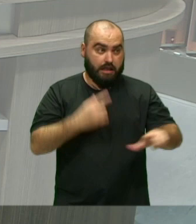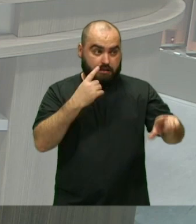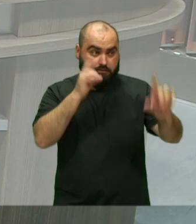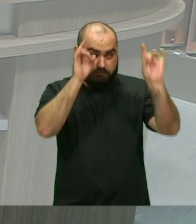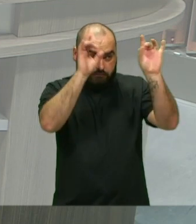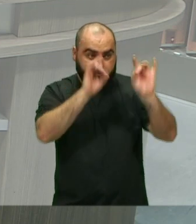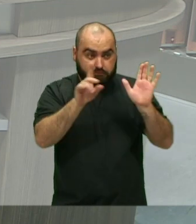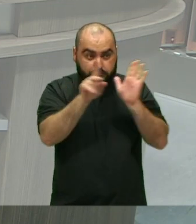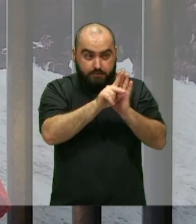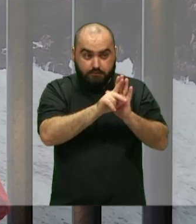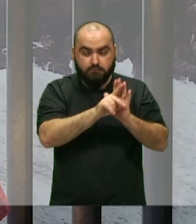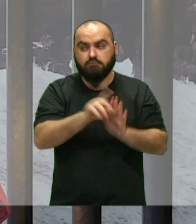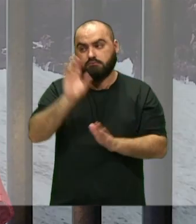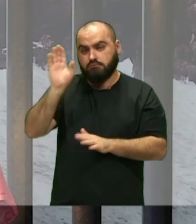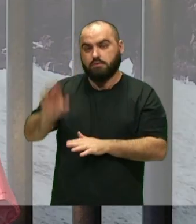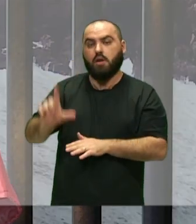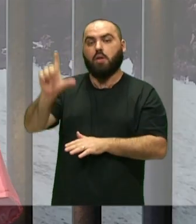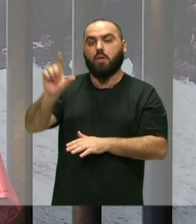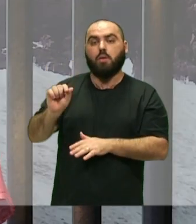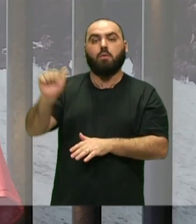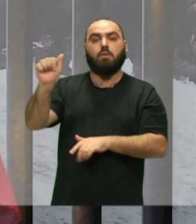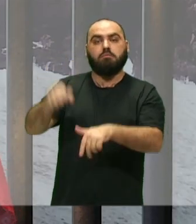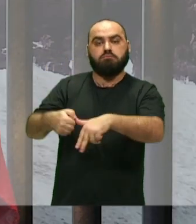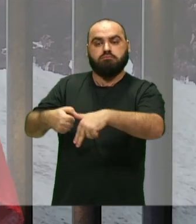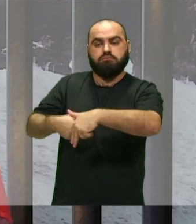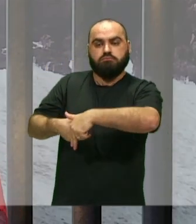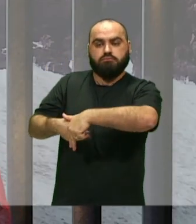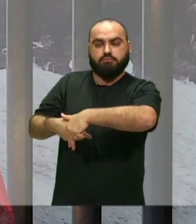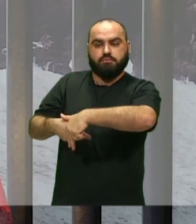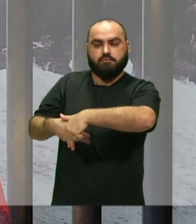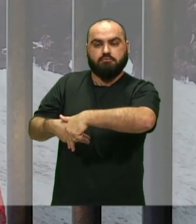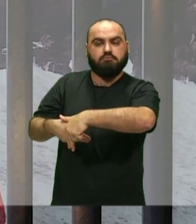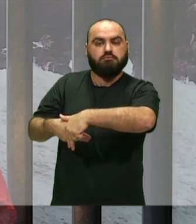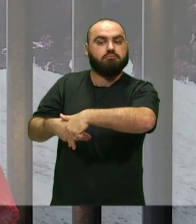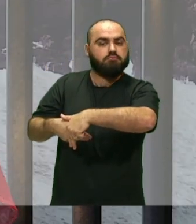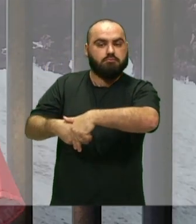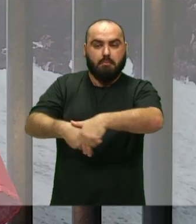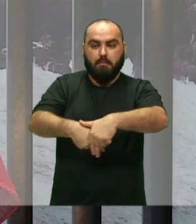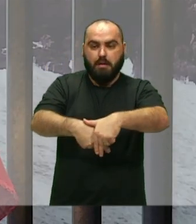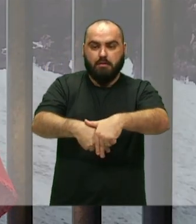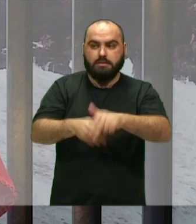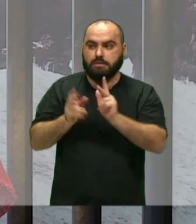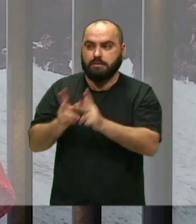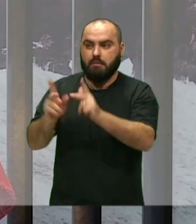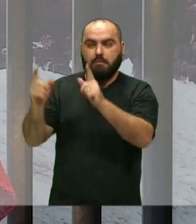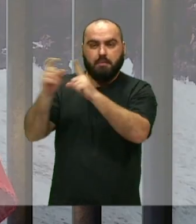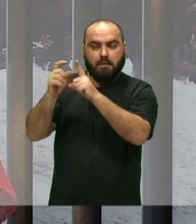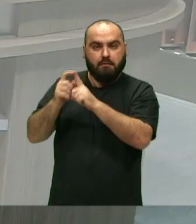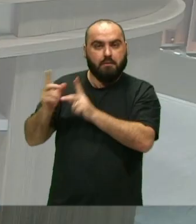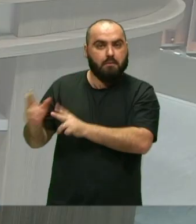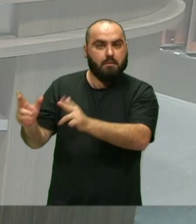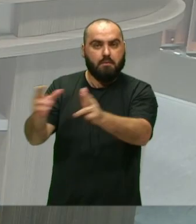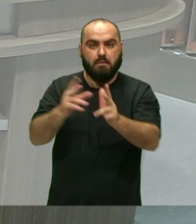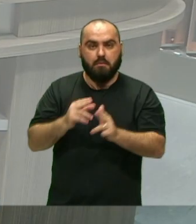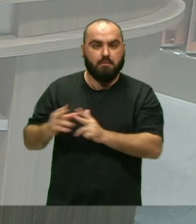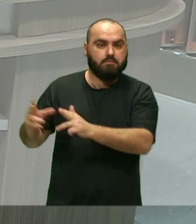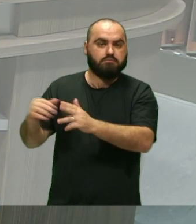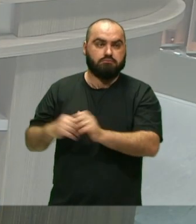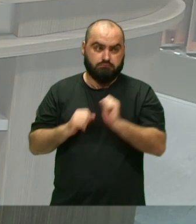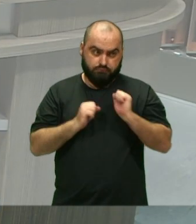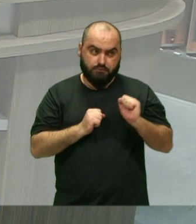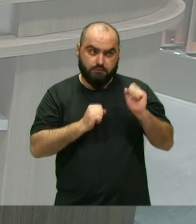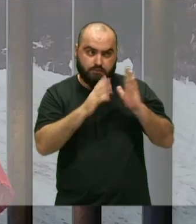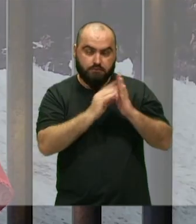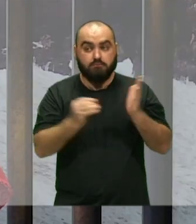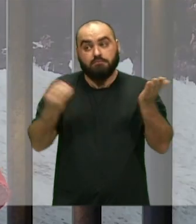Maracatu A gente denomina Como loa São trechos Que sempre se repetem Como por exemplo Pode dar uma palinha